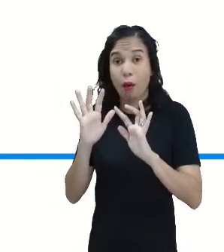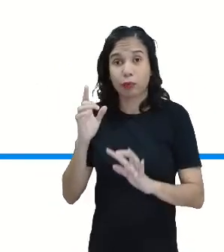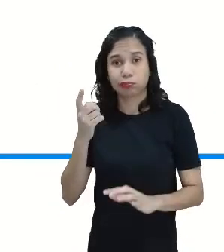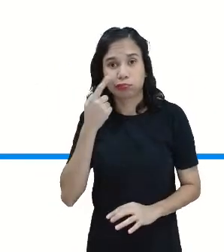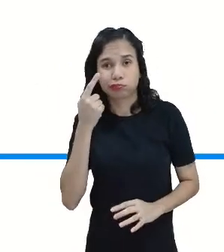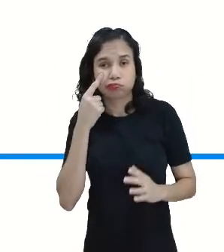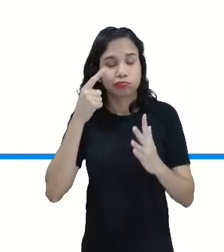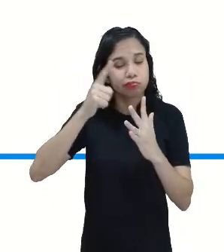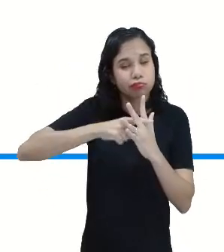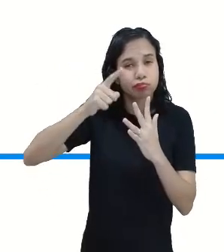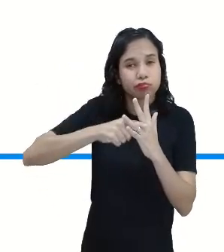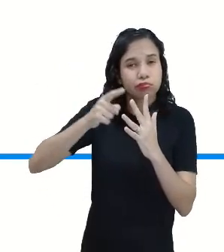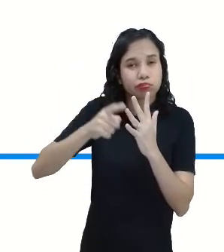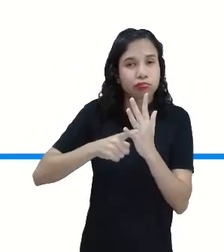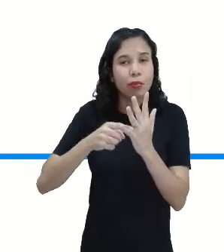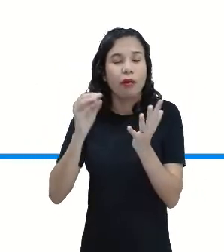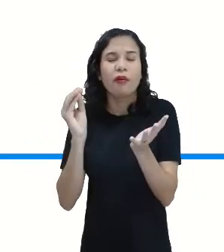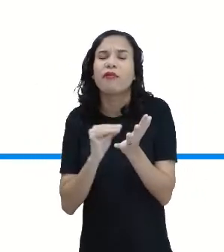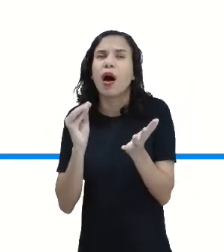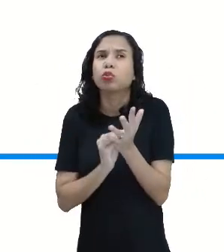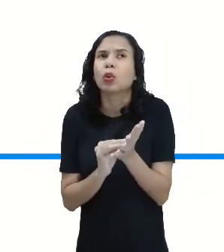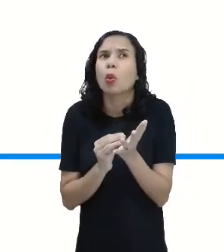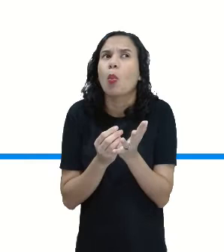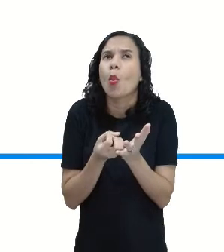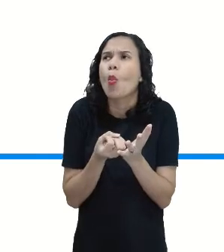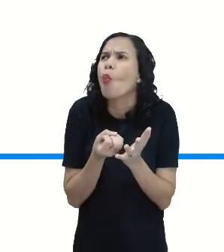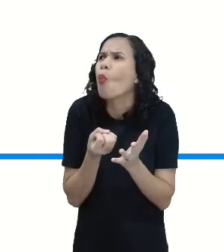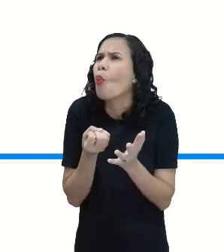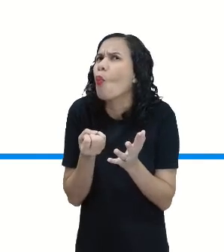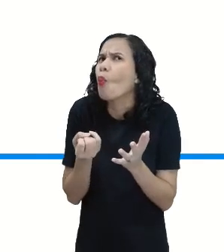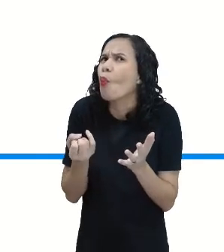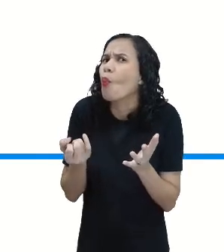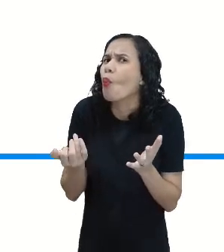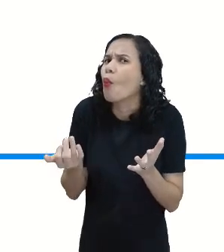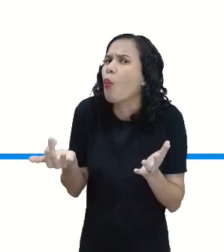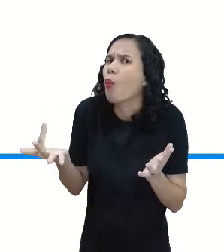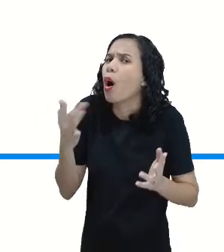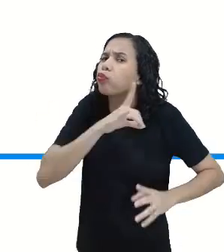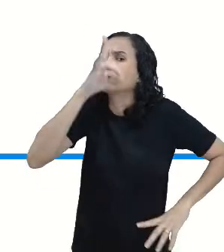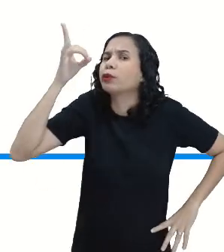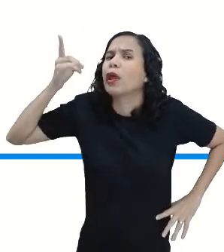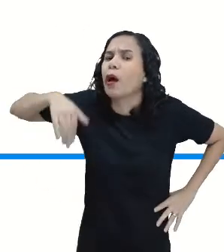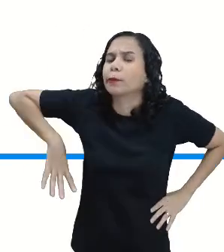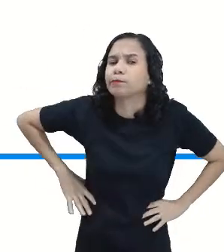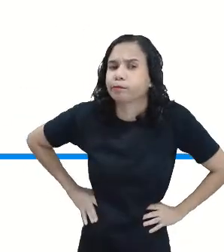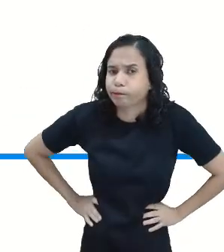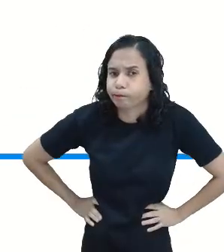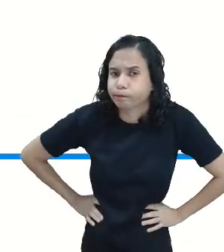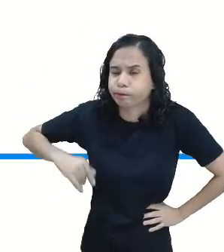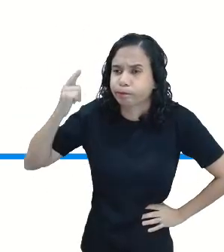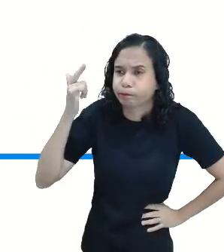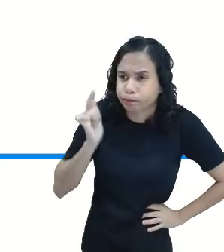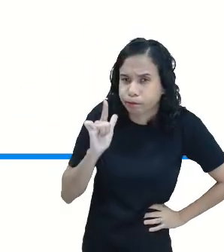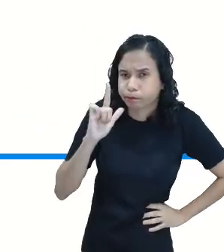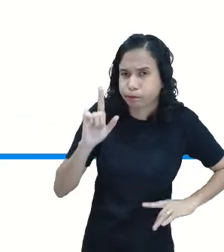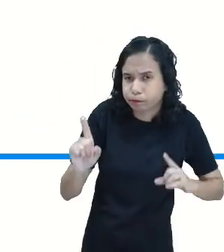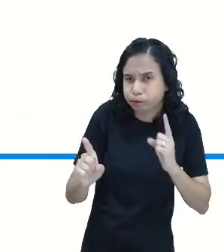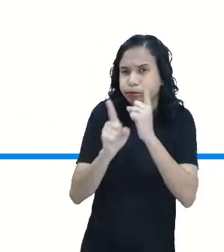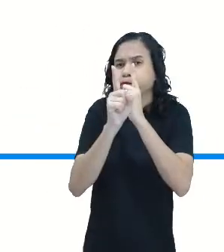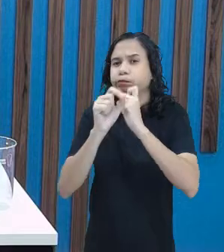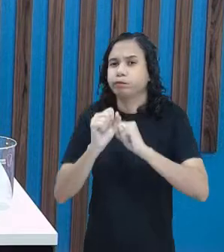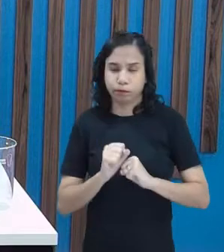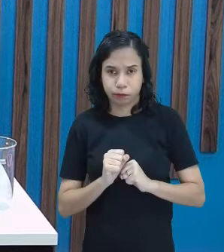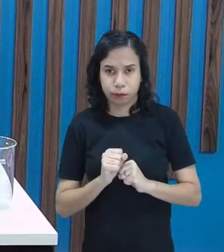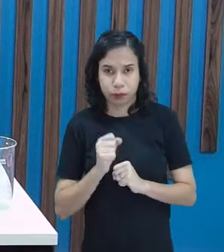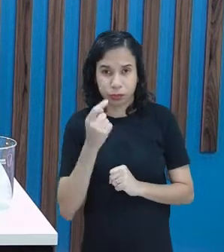Olhando aqui no meu calendário, faltam... Eita! Quantos dias faltam para esses primos se encontrarem?